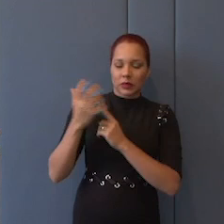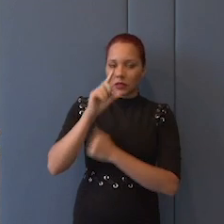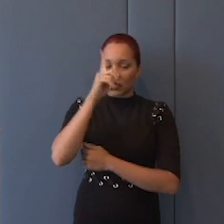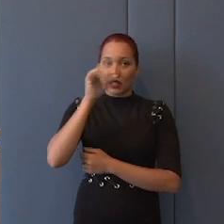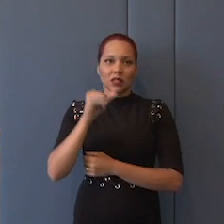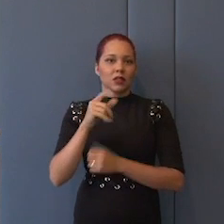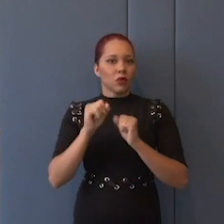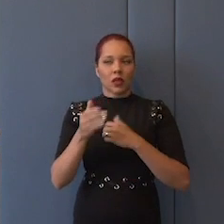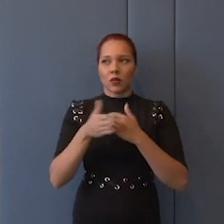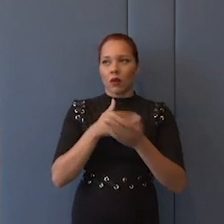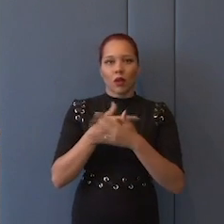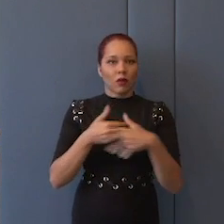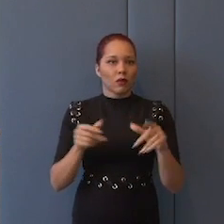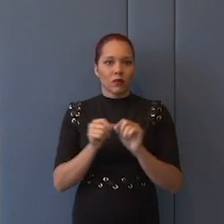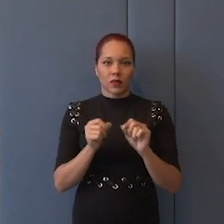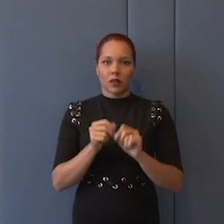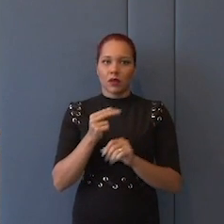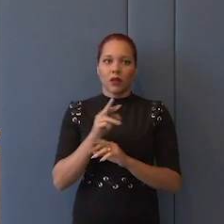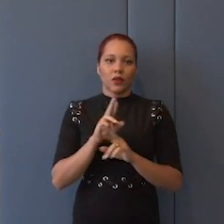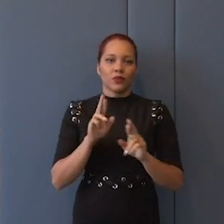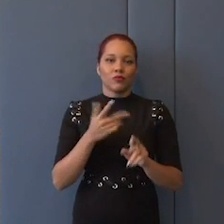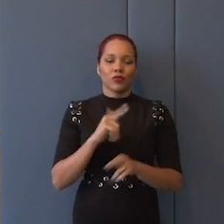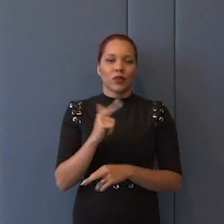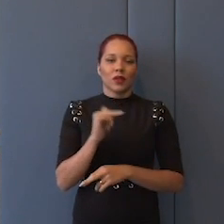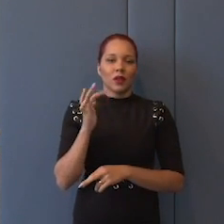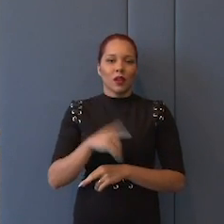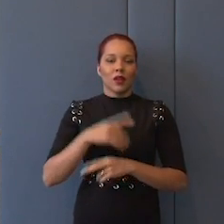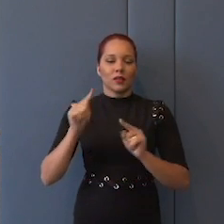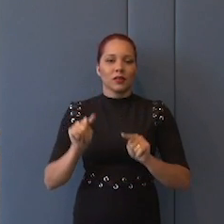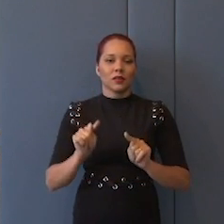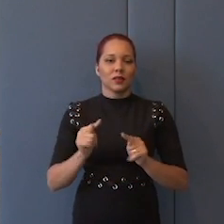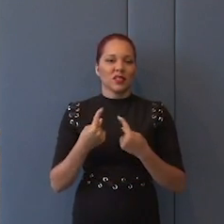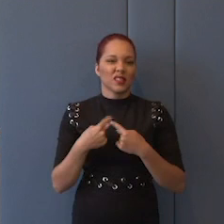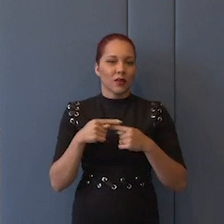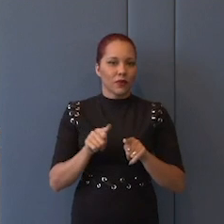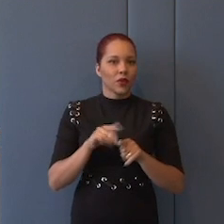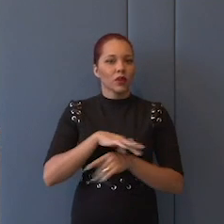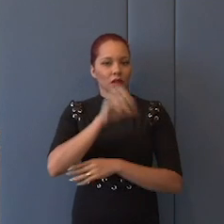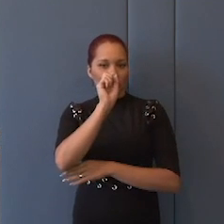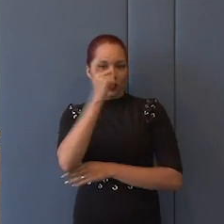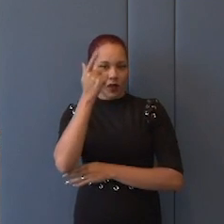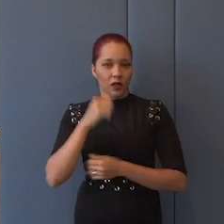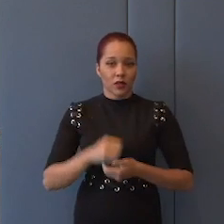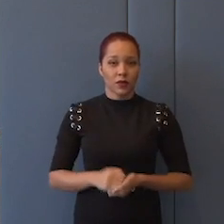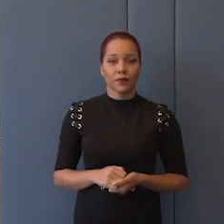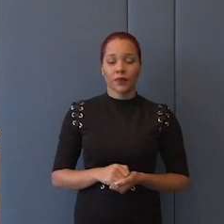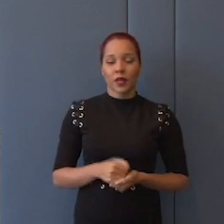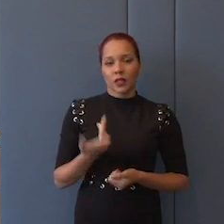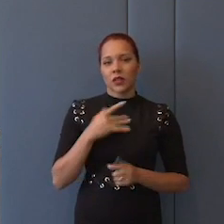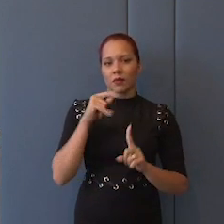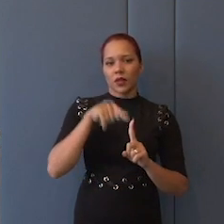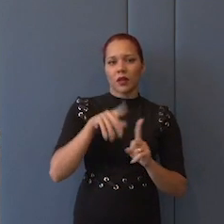coisa, não teria esse desafio da criatividade. Isso em tudo, e acho que se aplica nesse caso